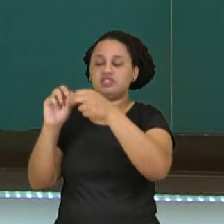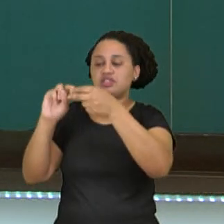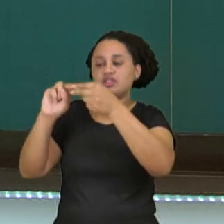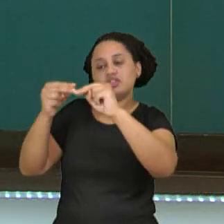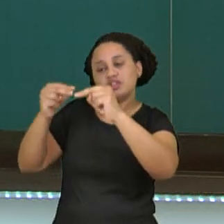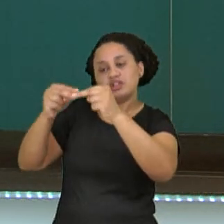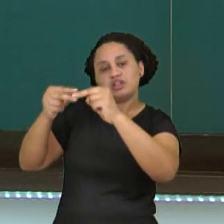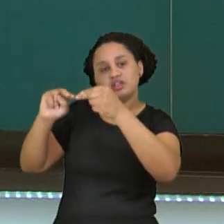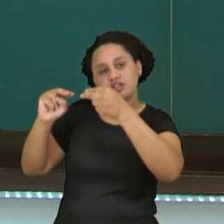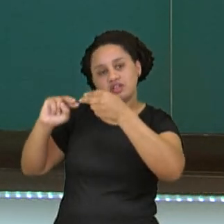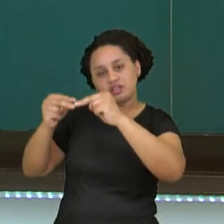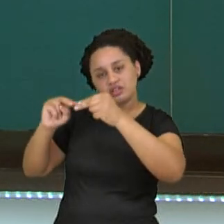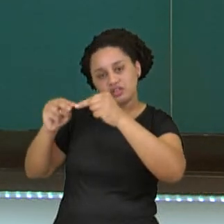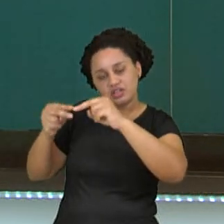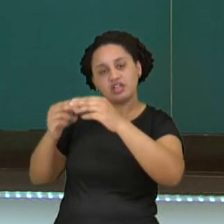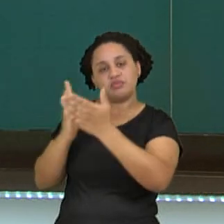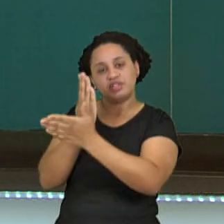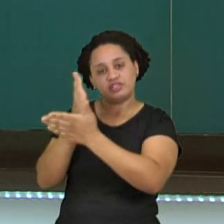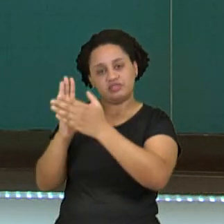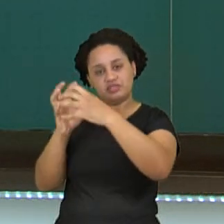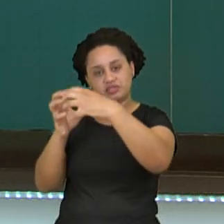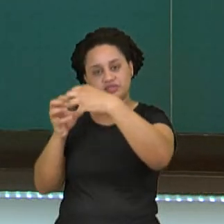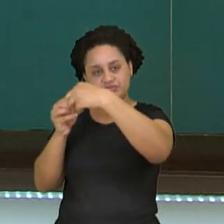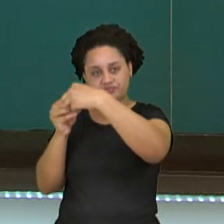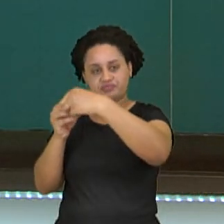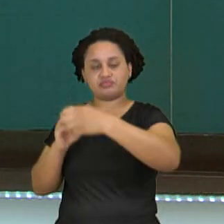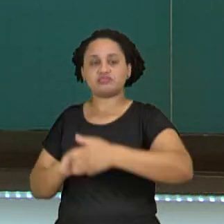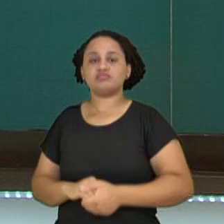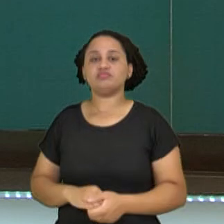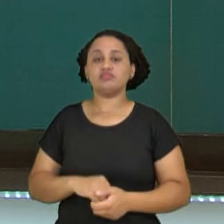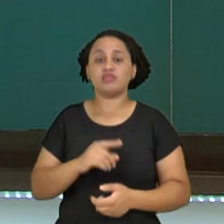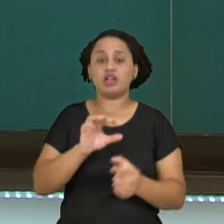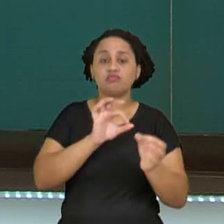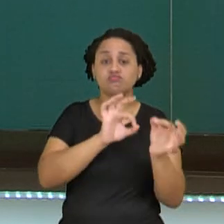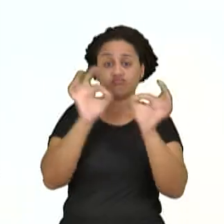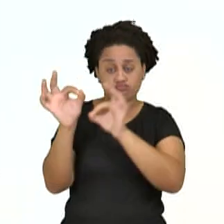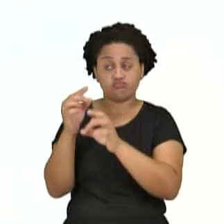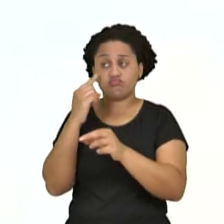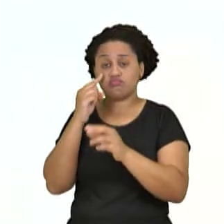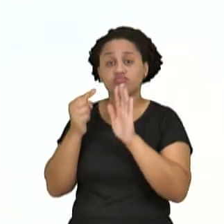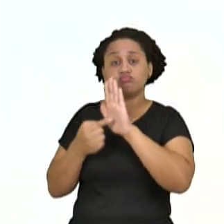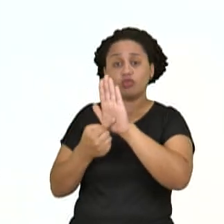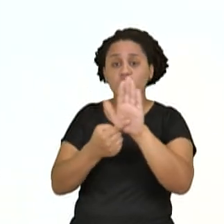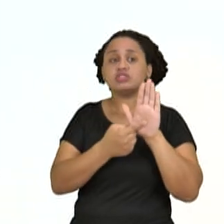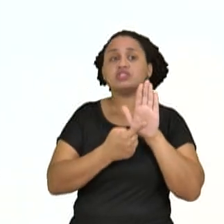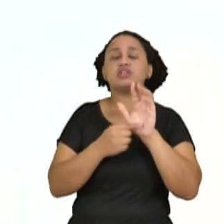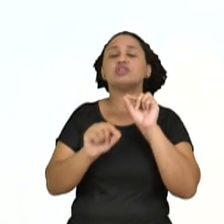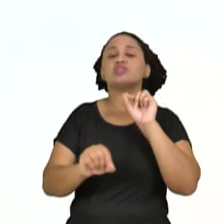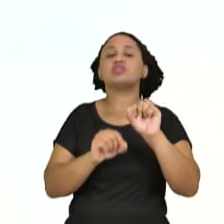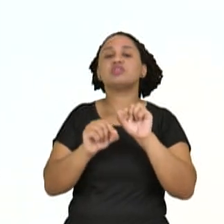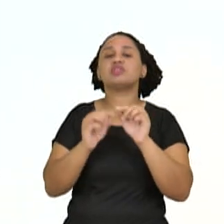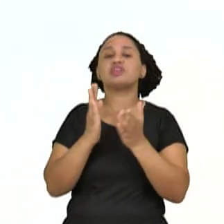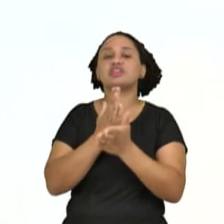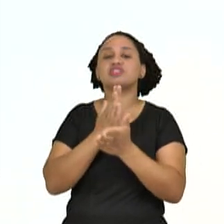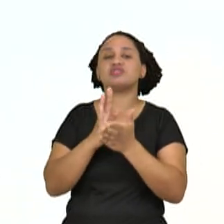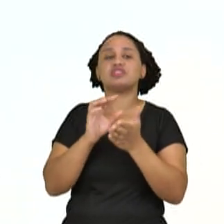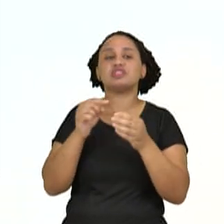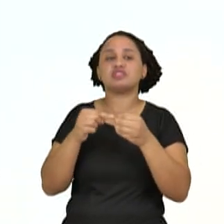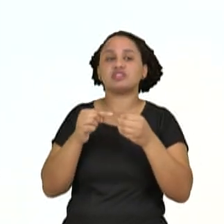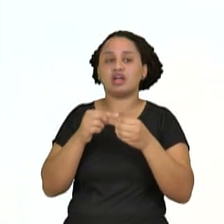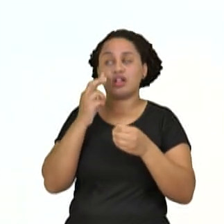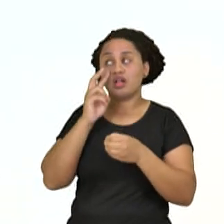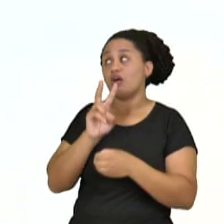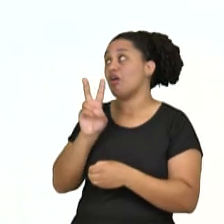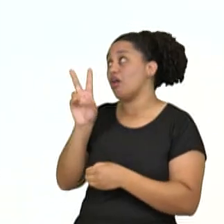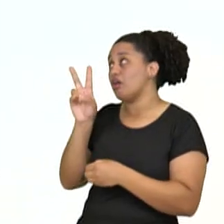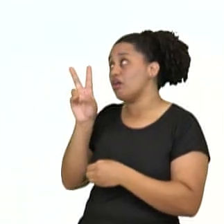desesperalizando para poder chegar no final. Aqui está mostrando um GIF com a divisão celular para vocês. Então, está formando ali um